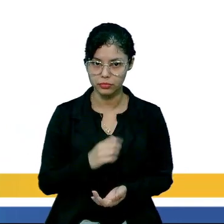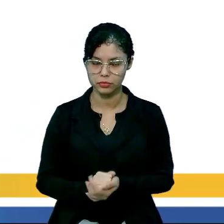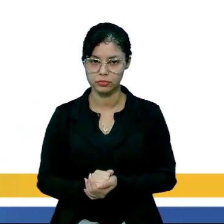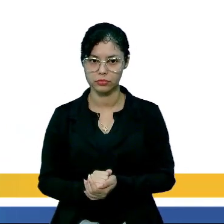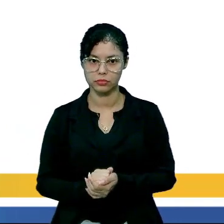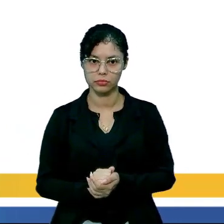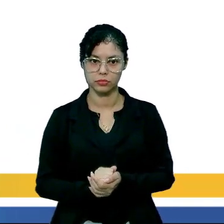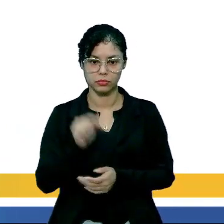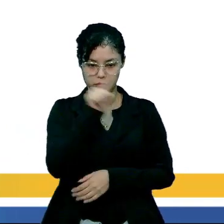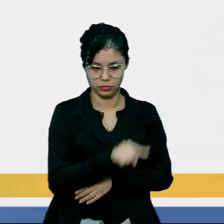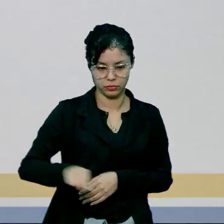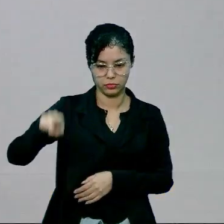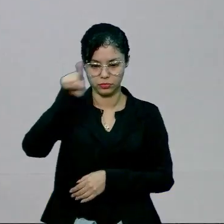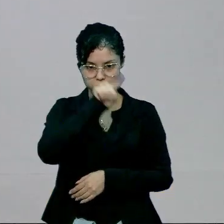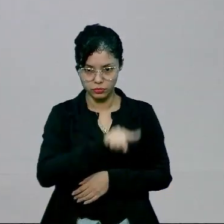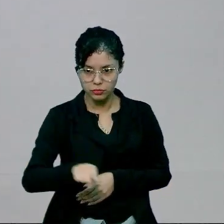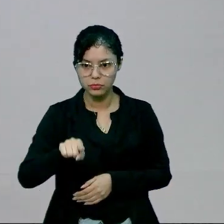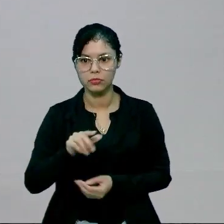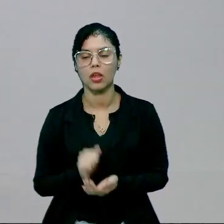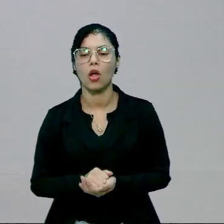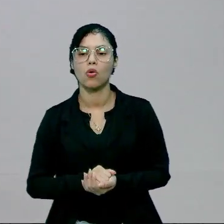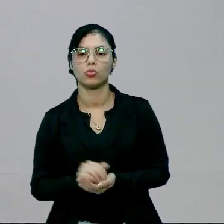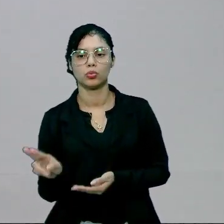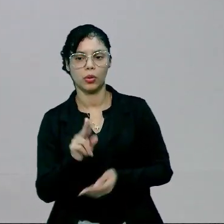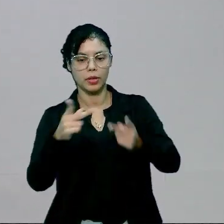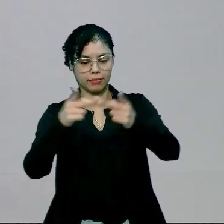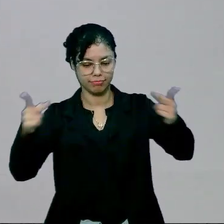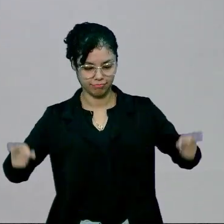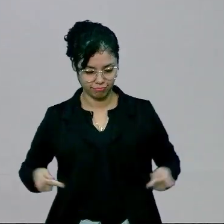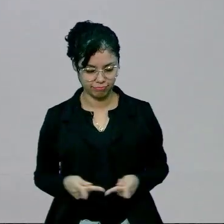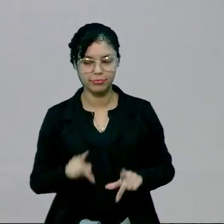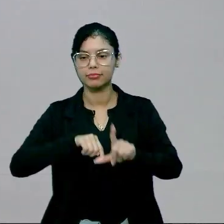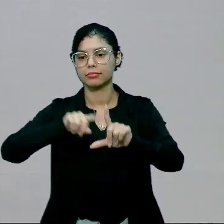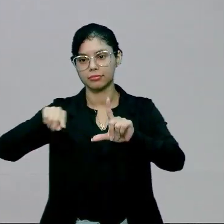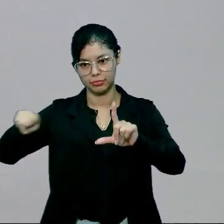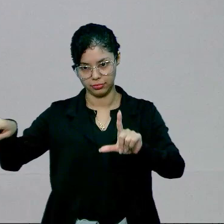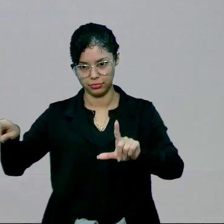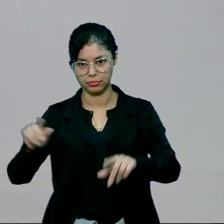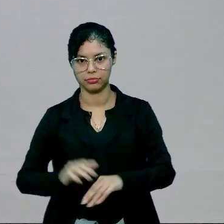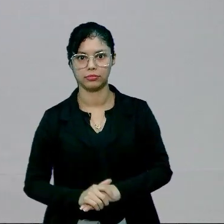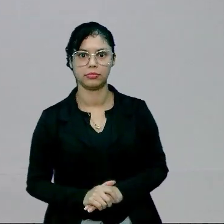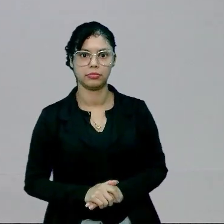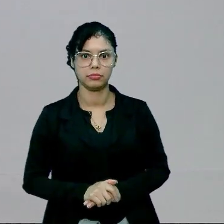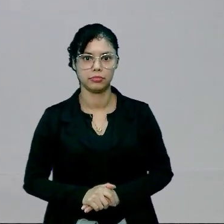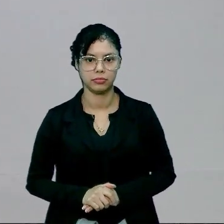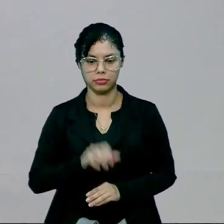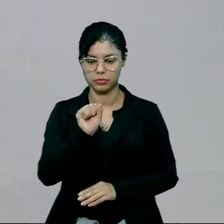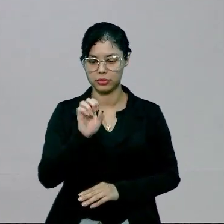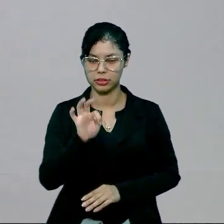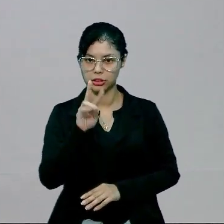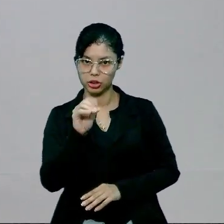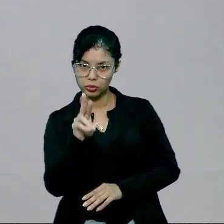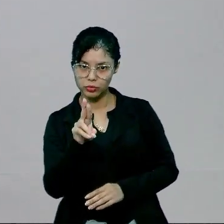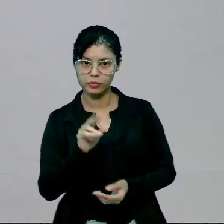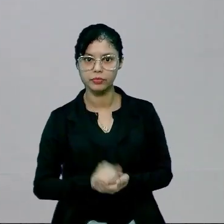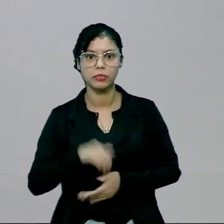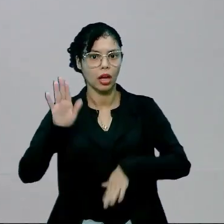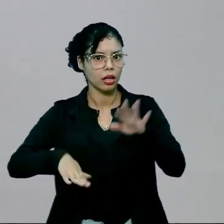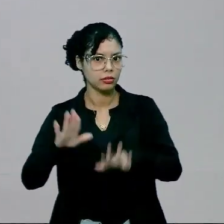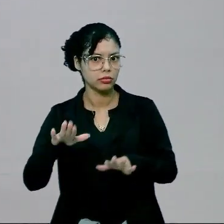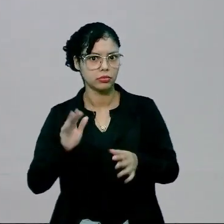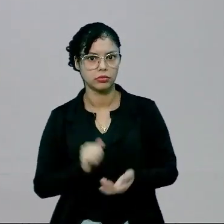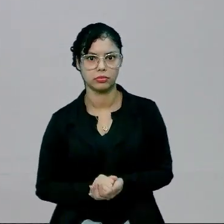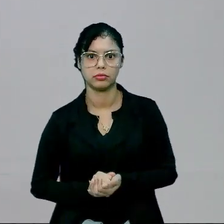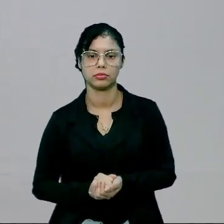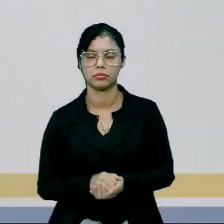o gráfico de setor, tá? Não esquecendo o nome desse gráfico, o gráfico de setor. Às vezes, muito,